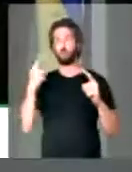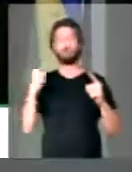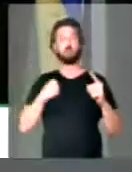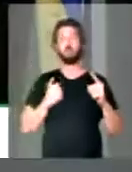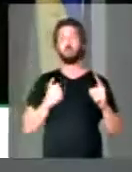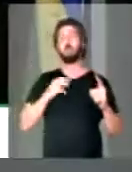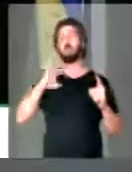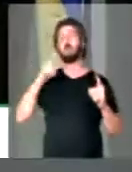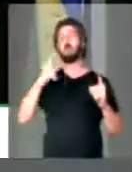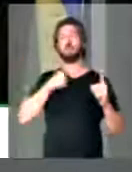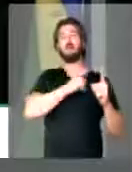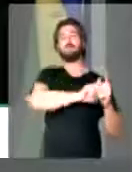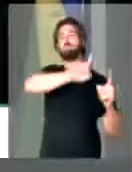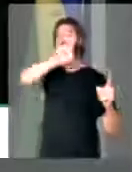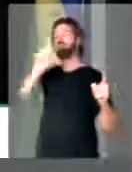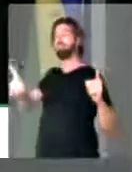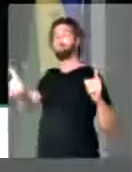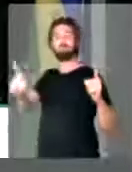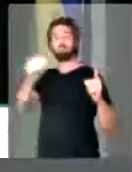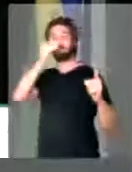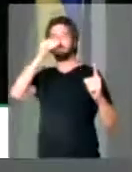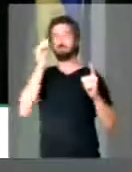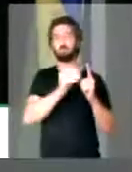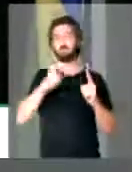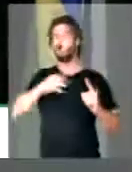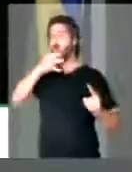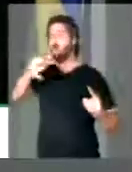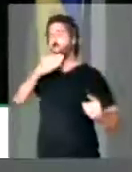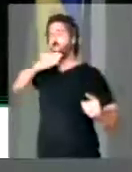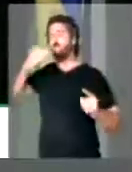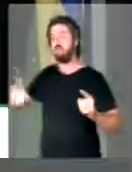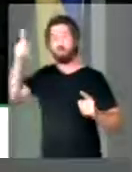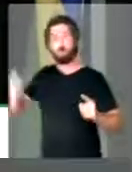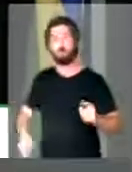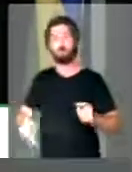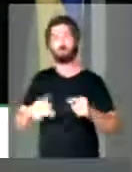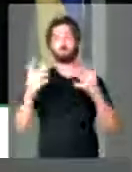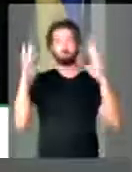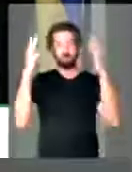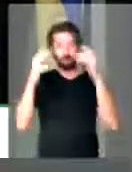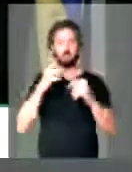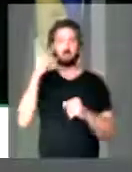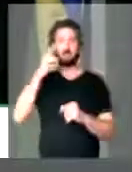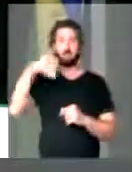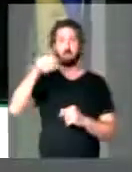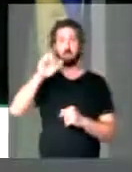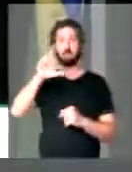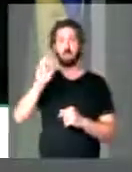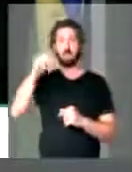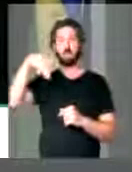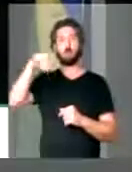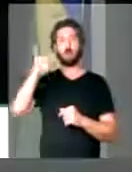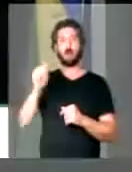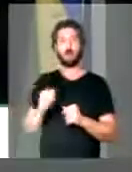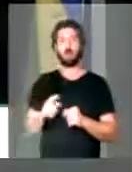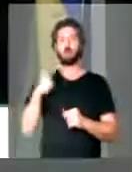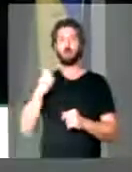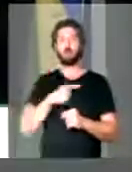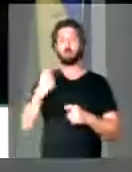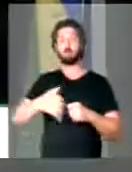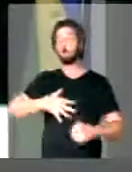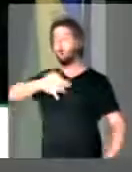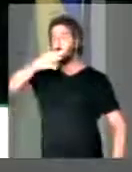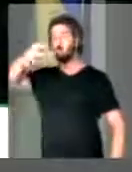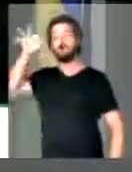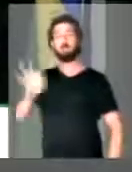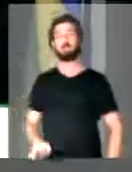deste lado que eu me escrevo, é deste lado que eu me posiciono. Portanto, parabéns, deputado Marco Maia. Nós precisamos ter lado.